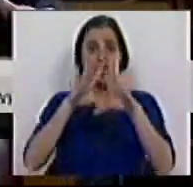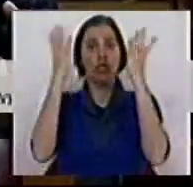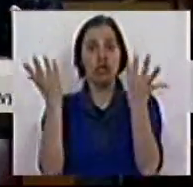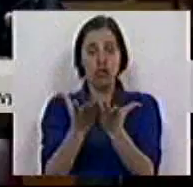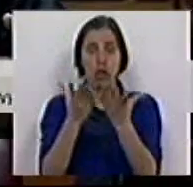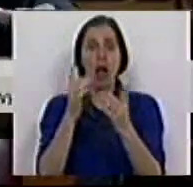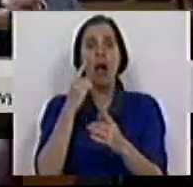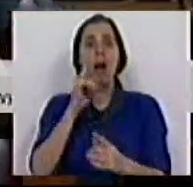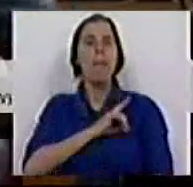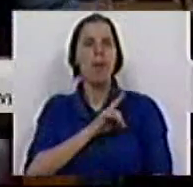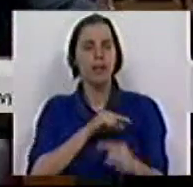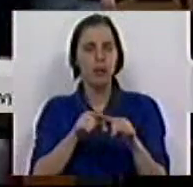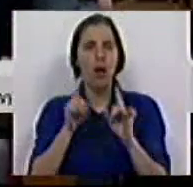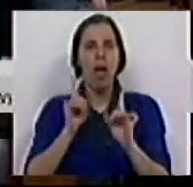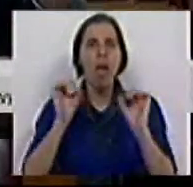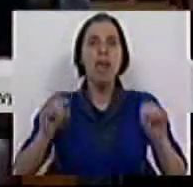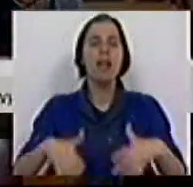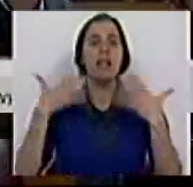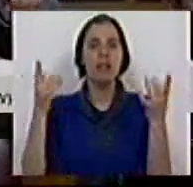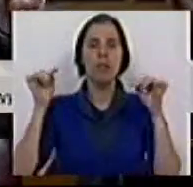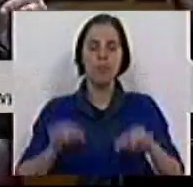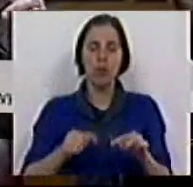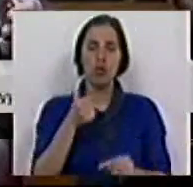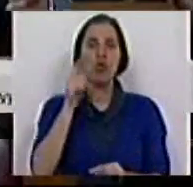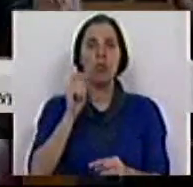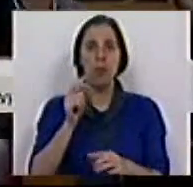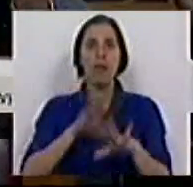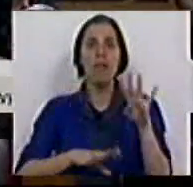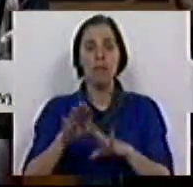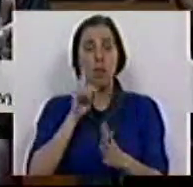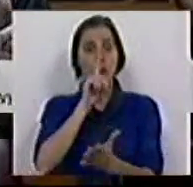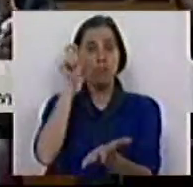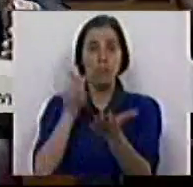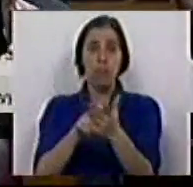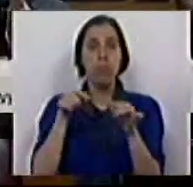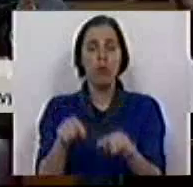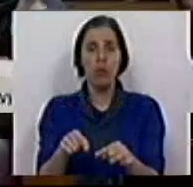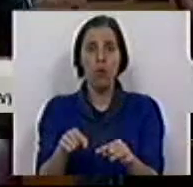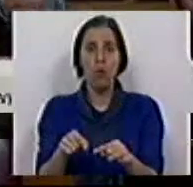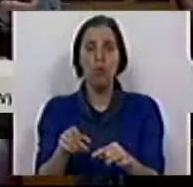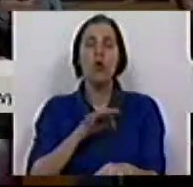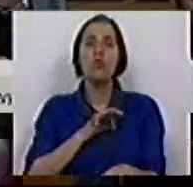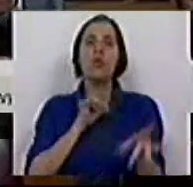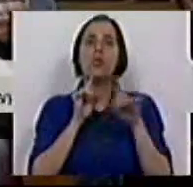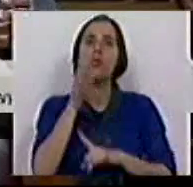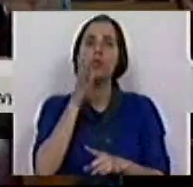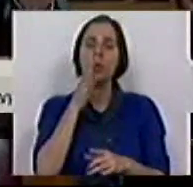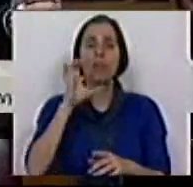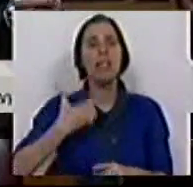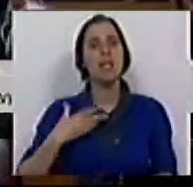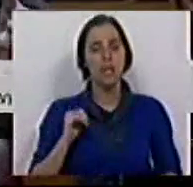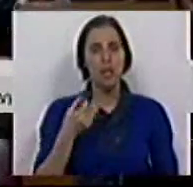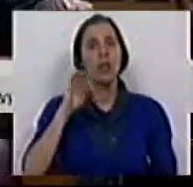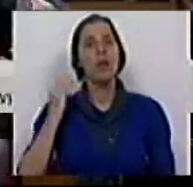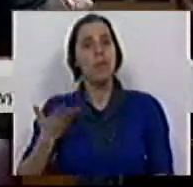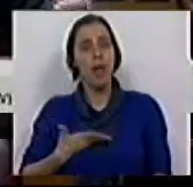geral e no particular, foram essas iniciativas que hoje aqui o Bloco de Esquerda tomou quando agendou este ponto, que os seus deputados do CDS